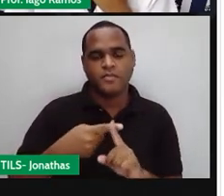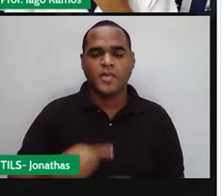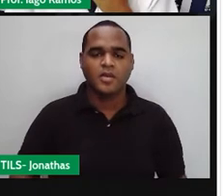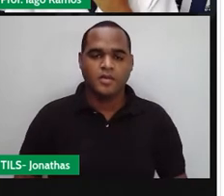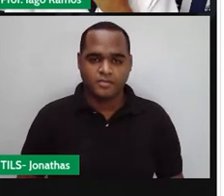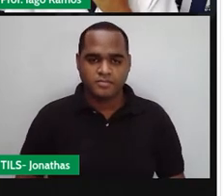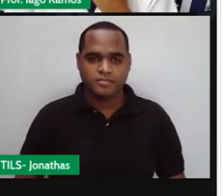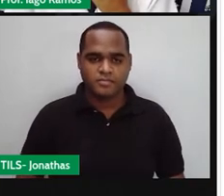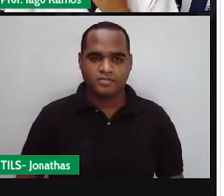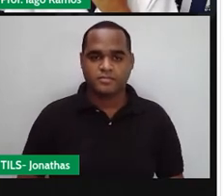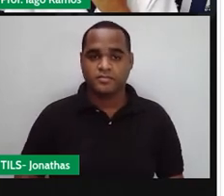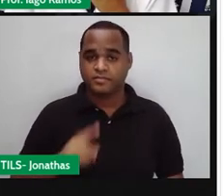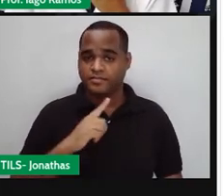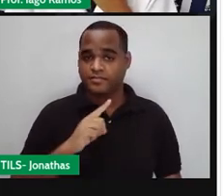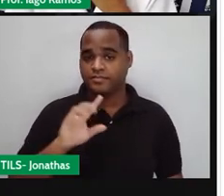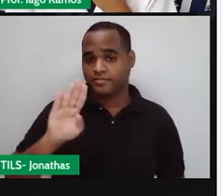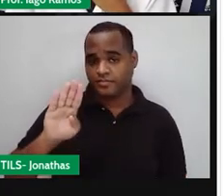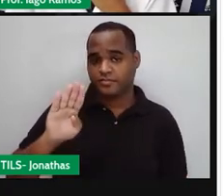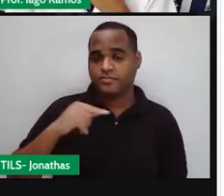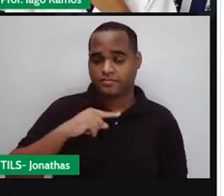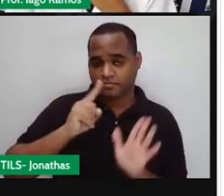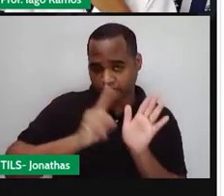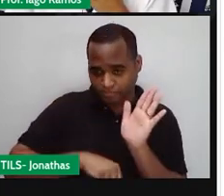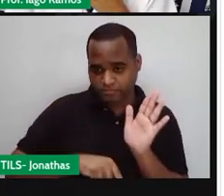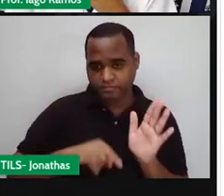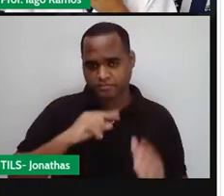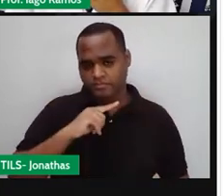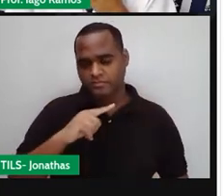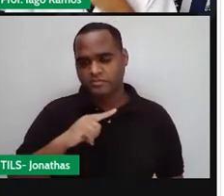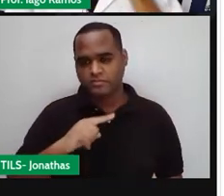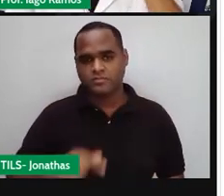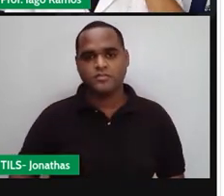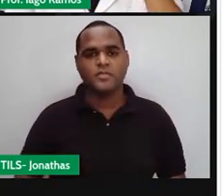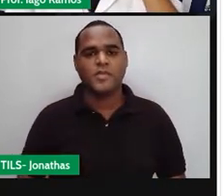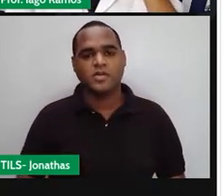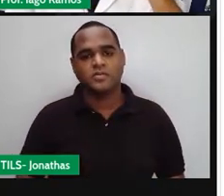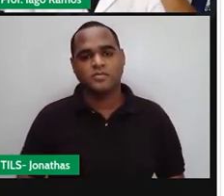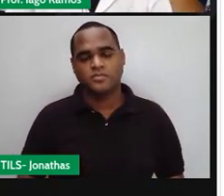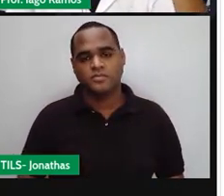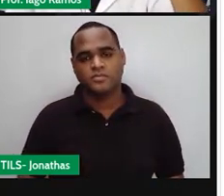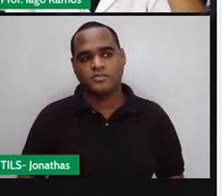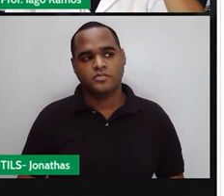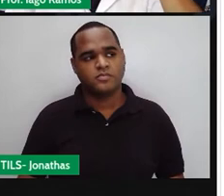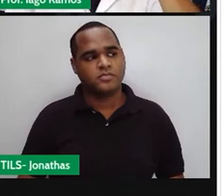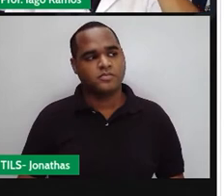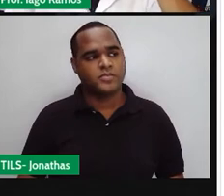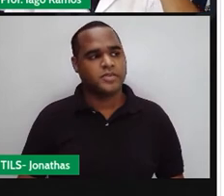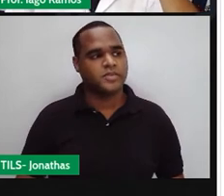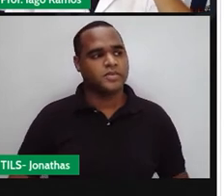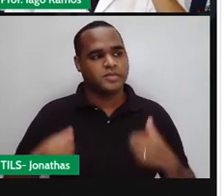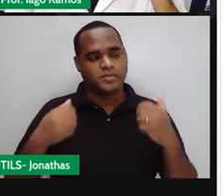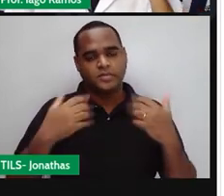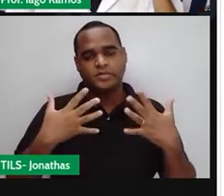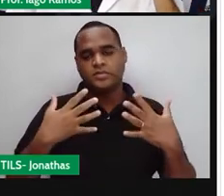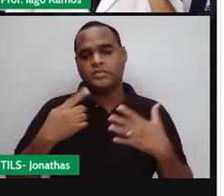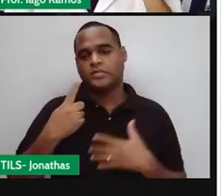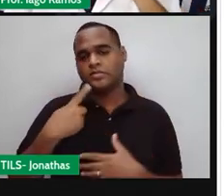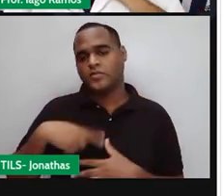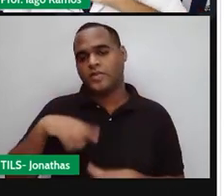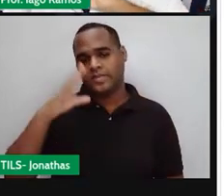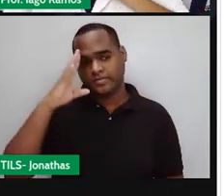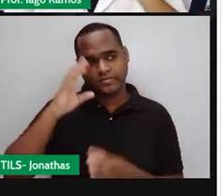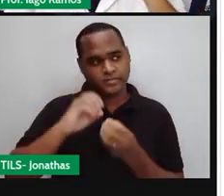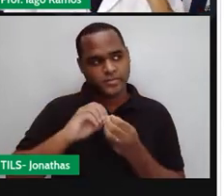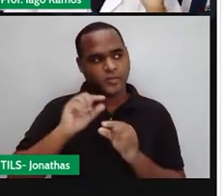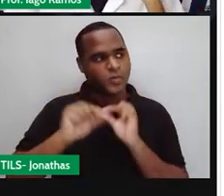No item B, deu negativo. Então, já tenta entender por que que um